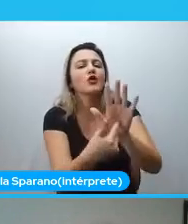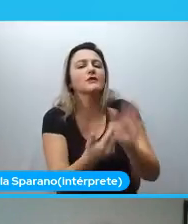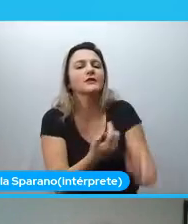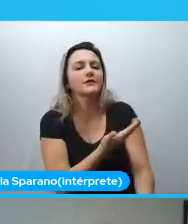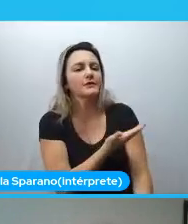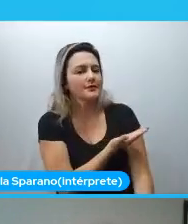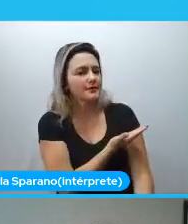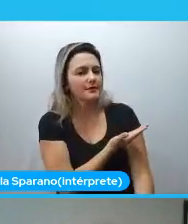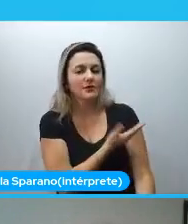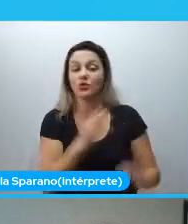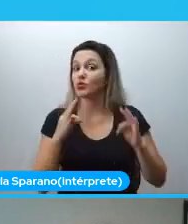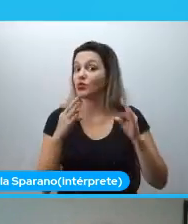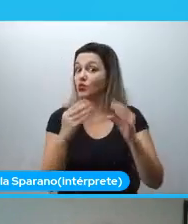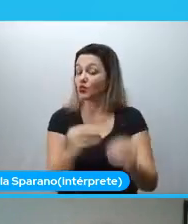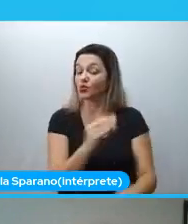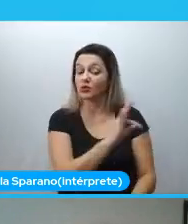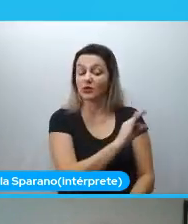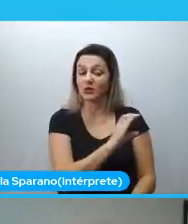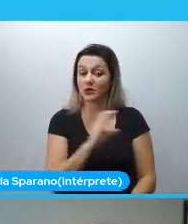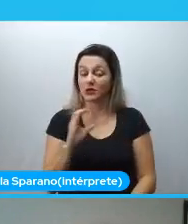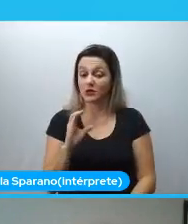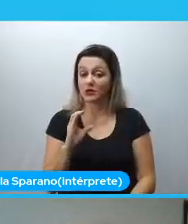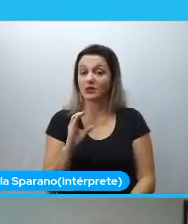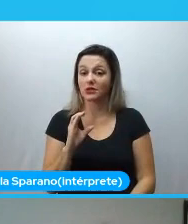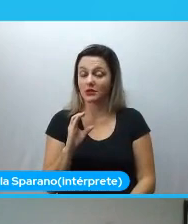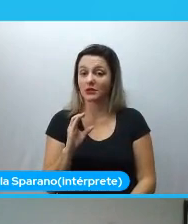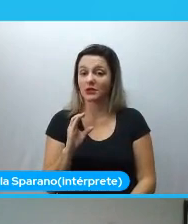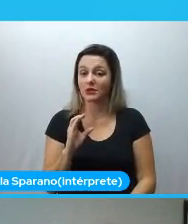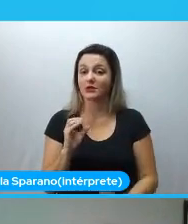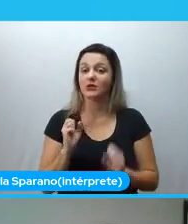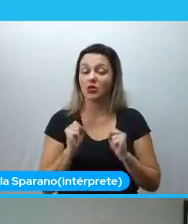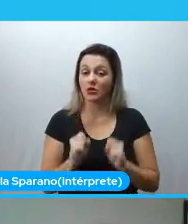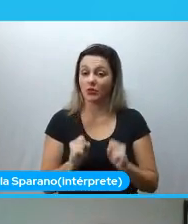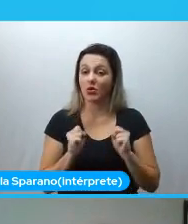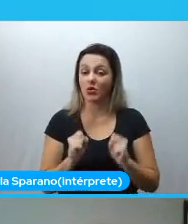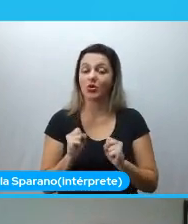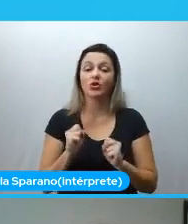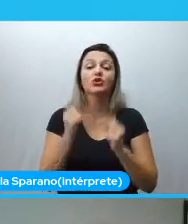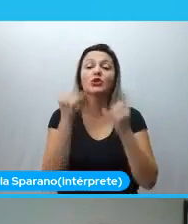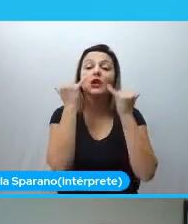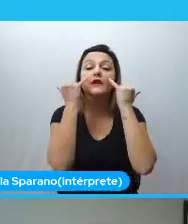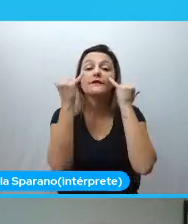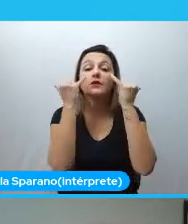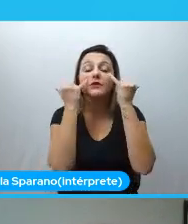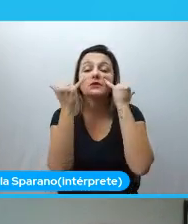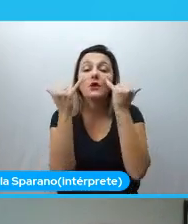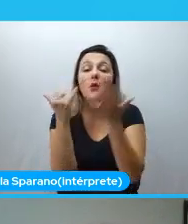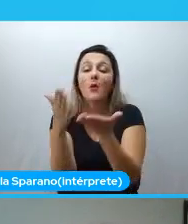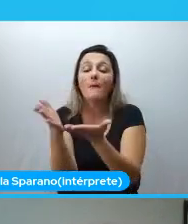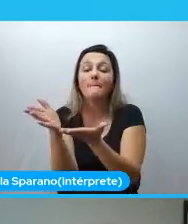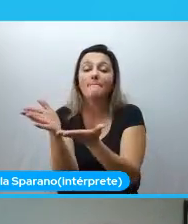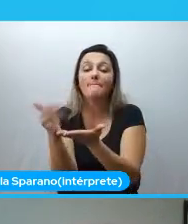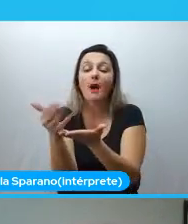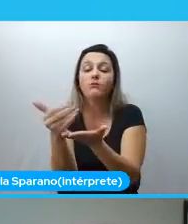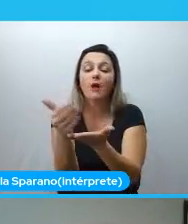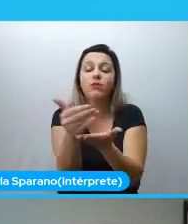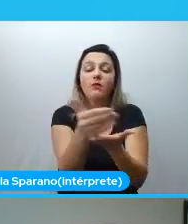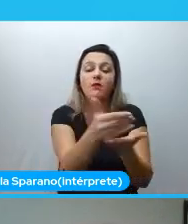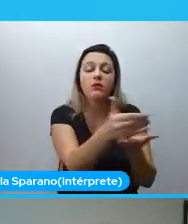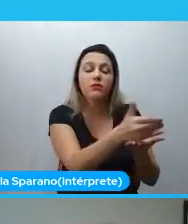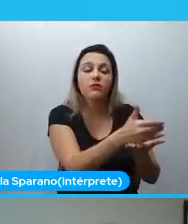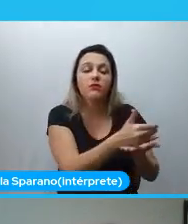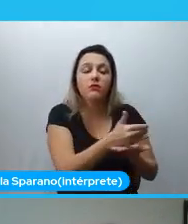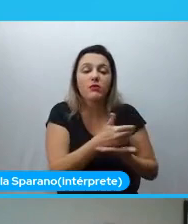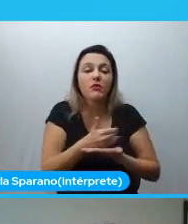pode ser com dados que você extraiu de algum lugar